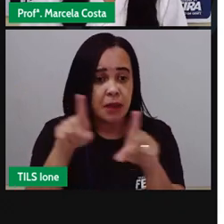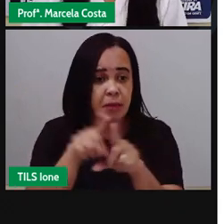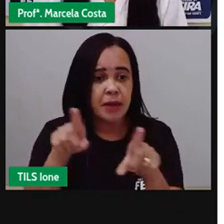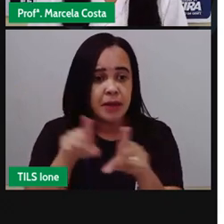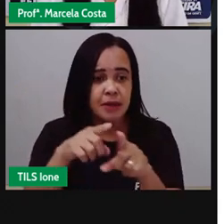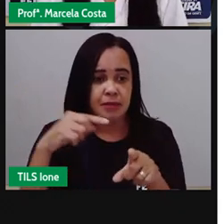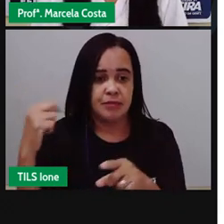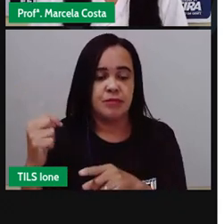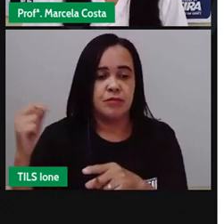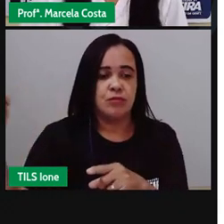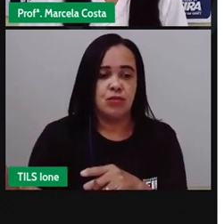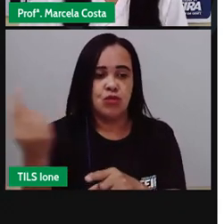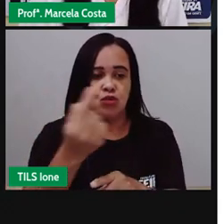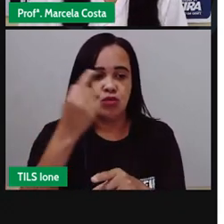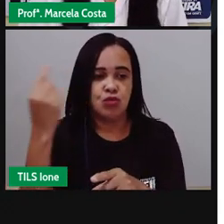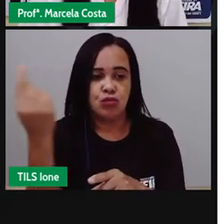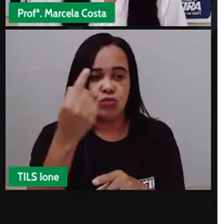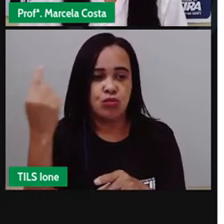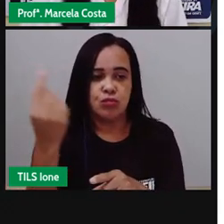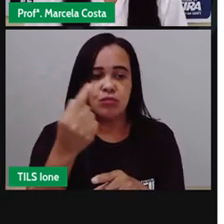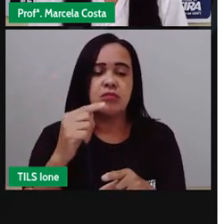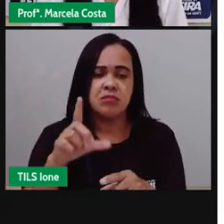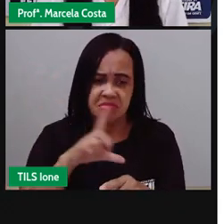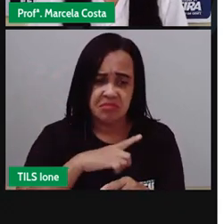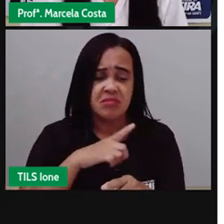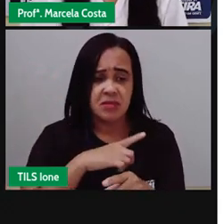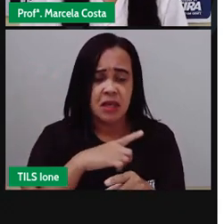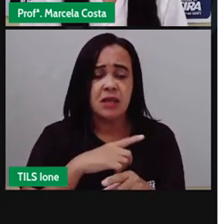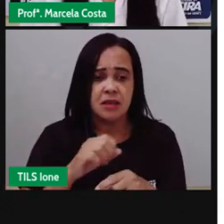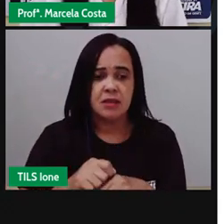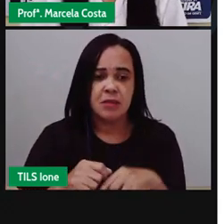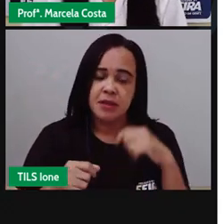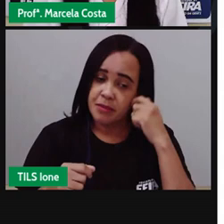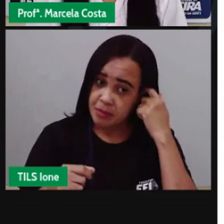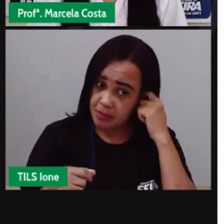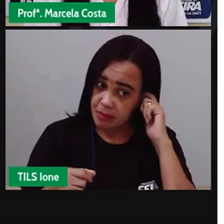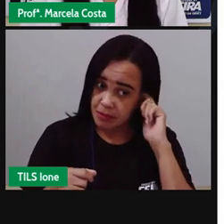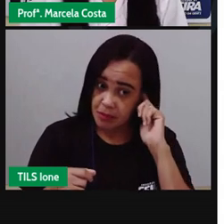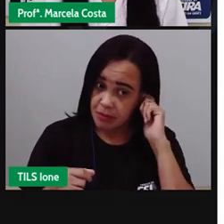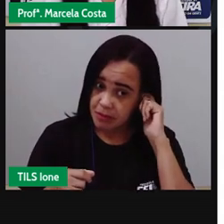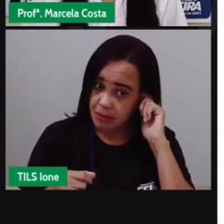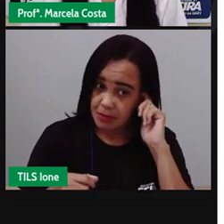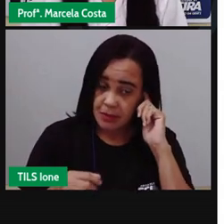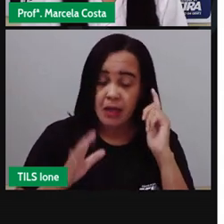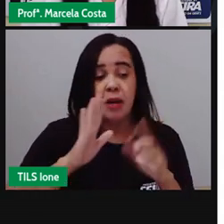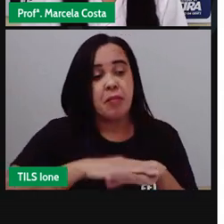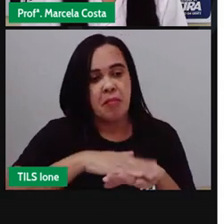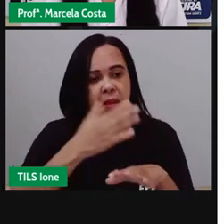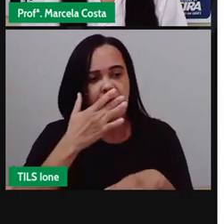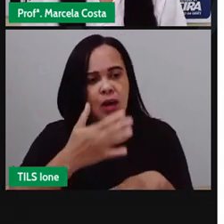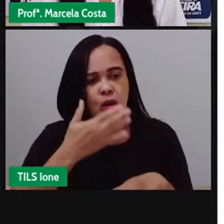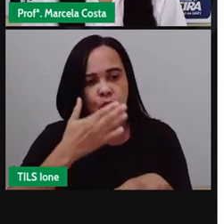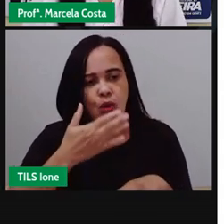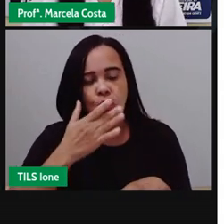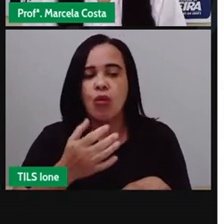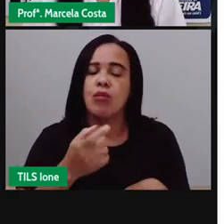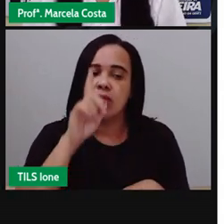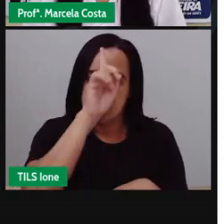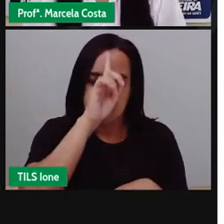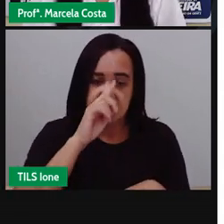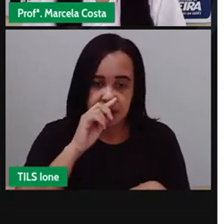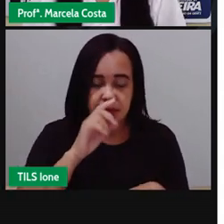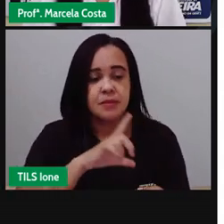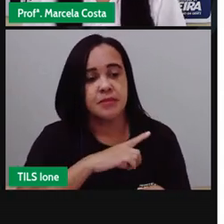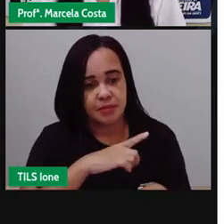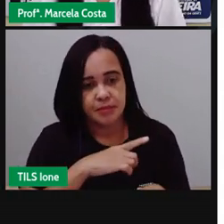mas a cor que mais tem nesse brinquedo é a cor amarela. Agora, vamos